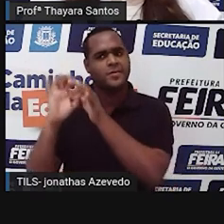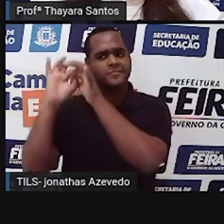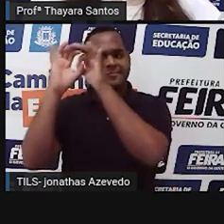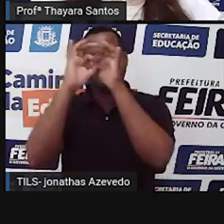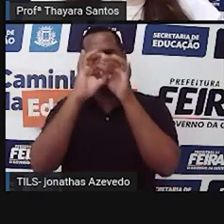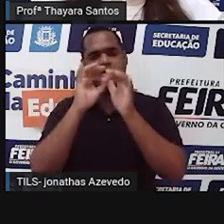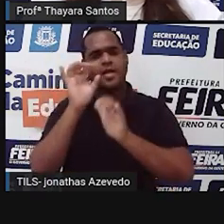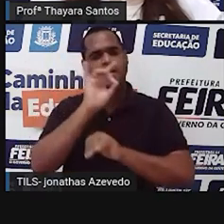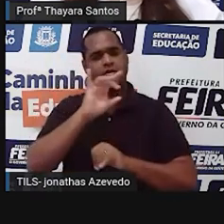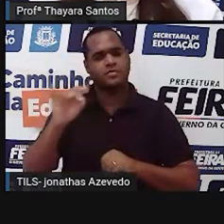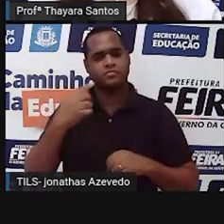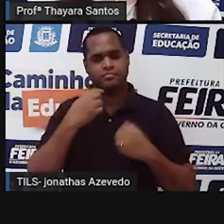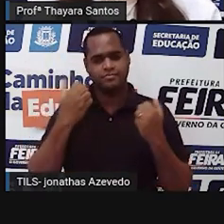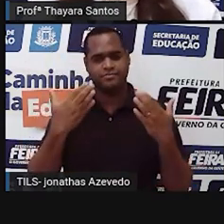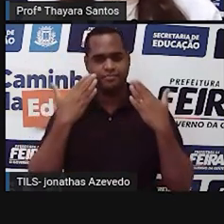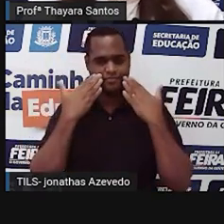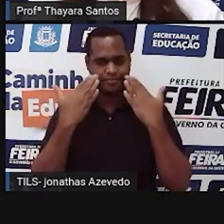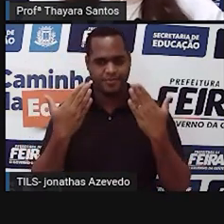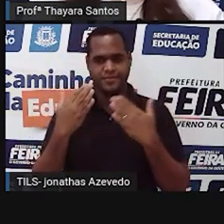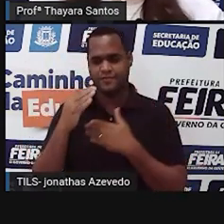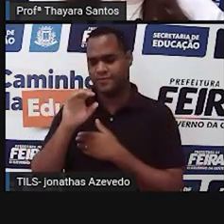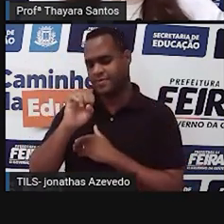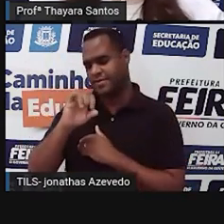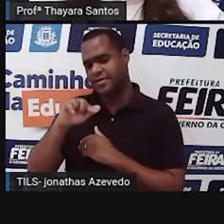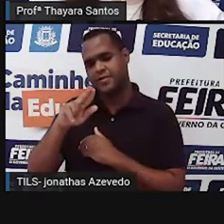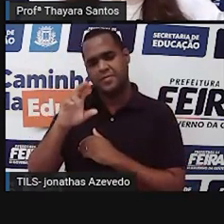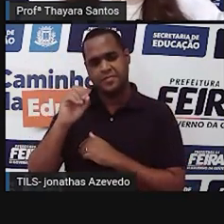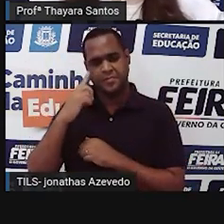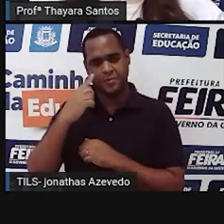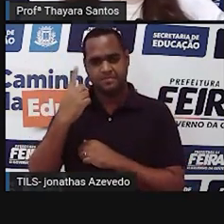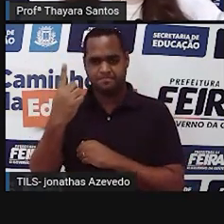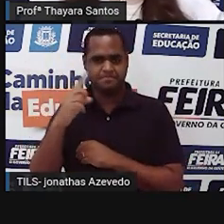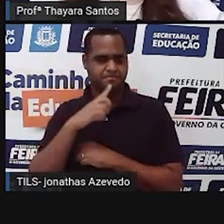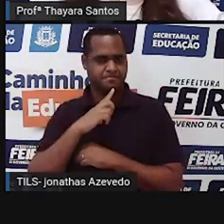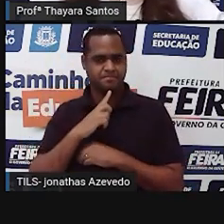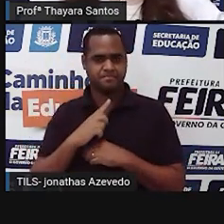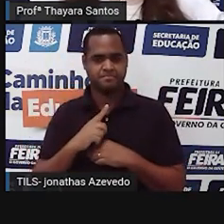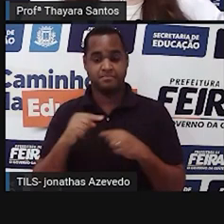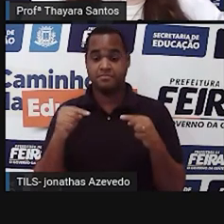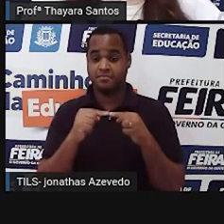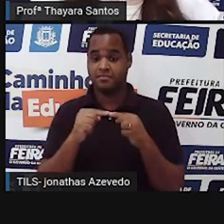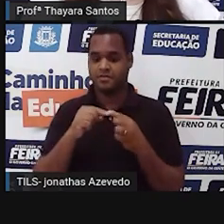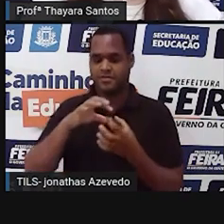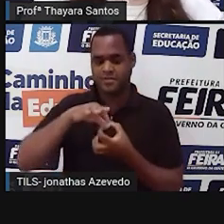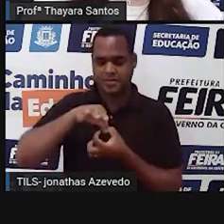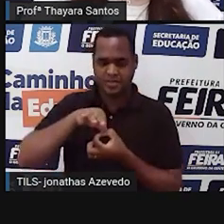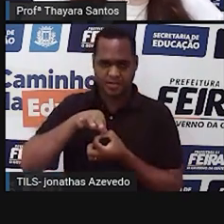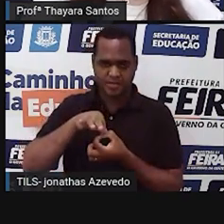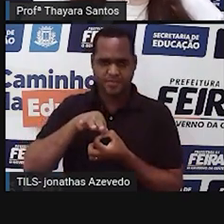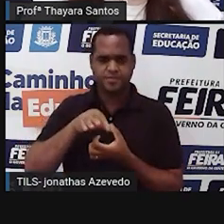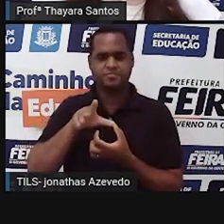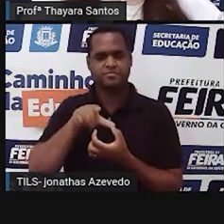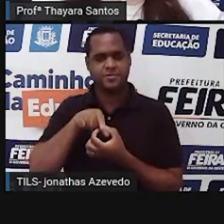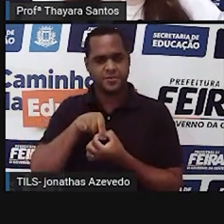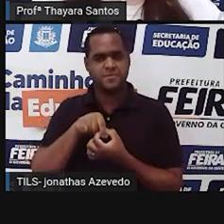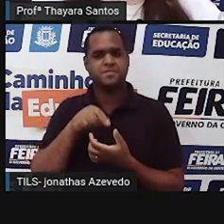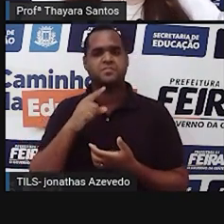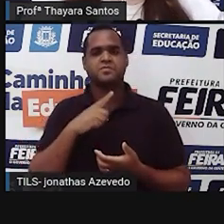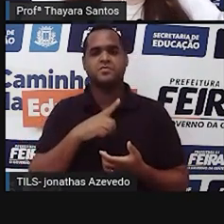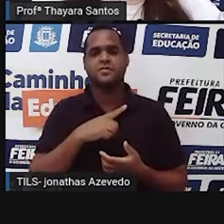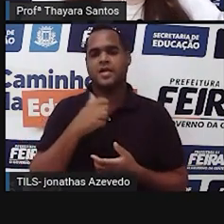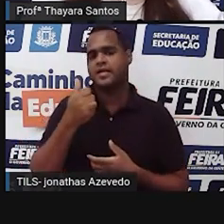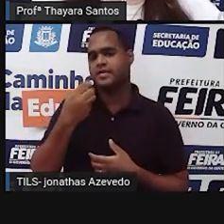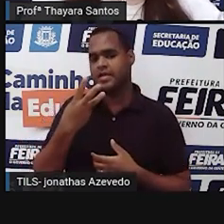representando um signo. Porém, recentemente, descobrimos que ao invés de ser doze constelações, são treze